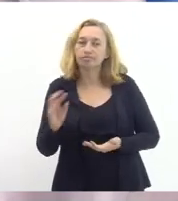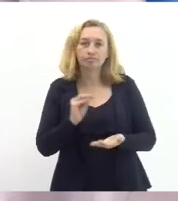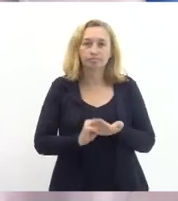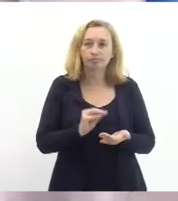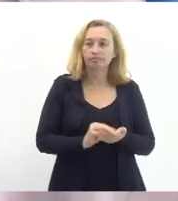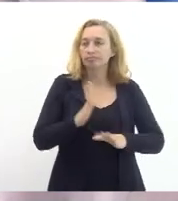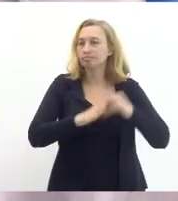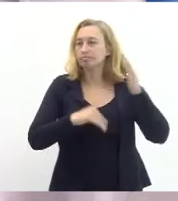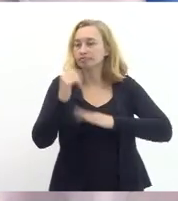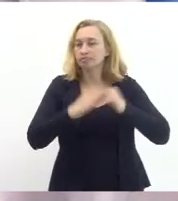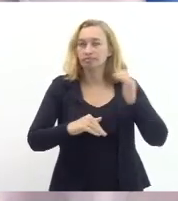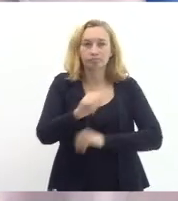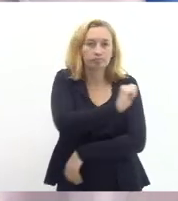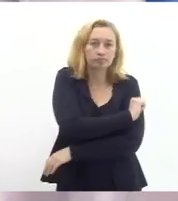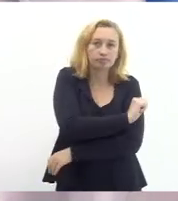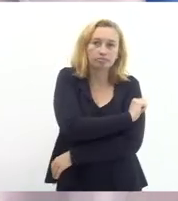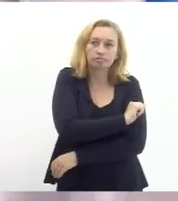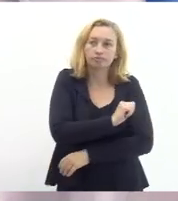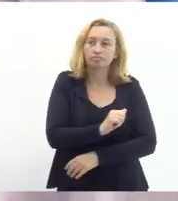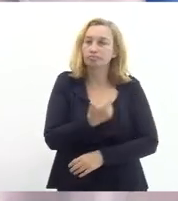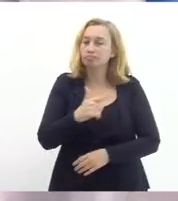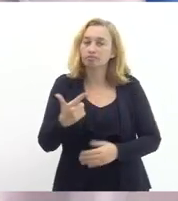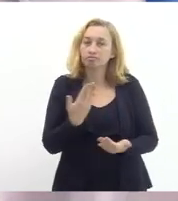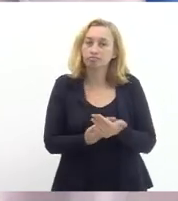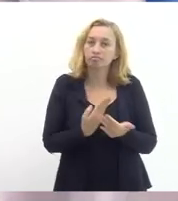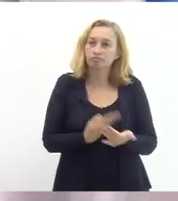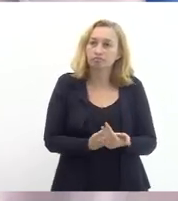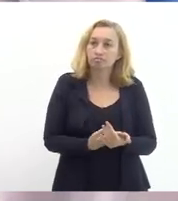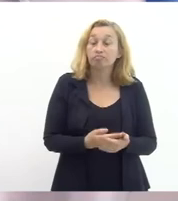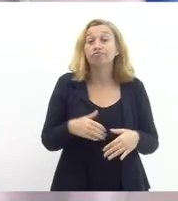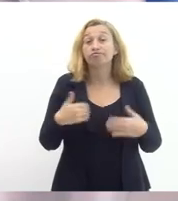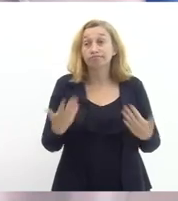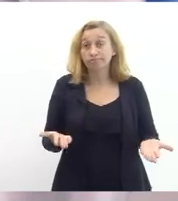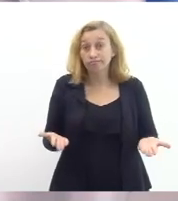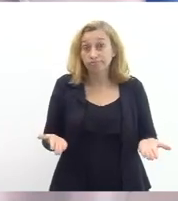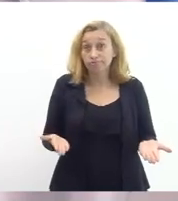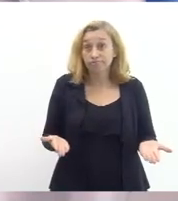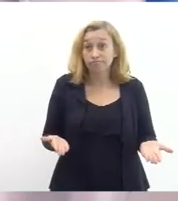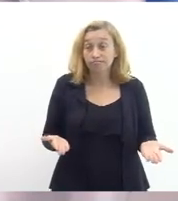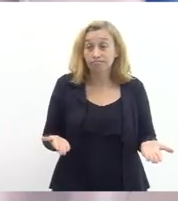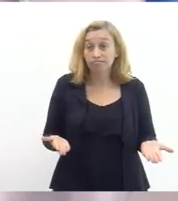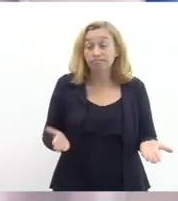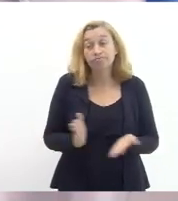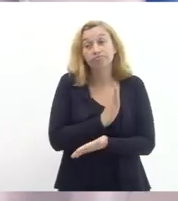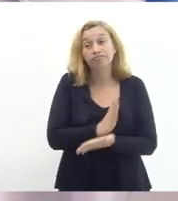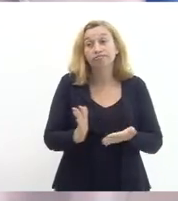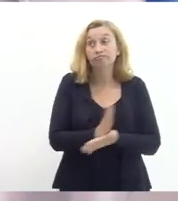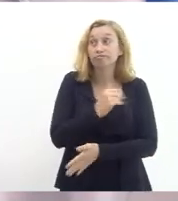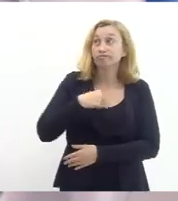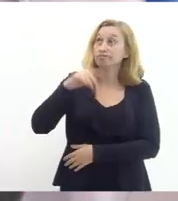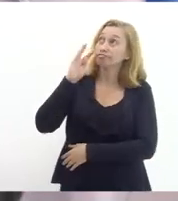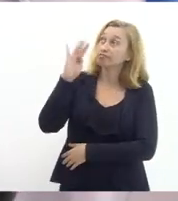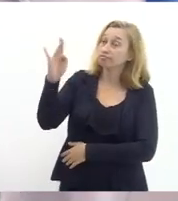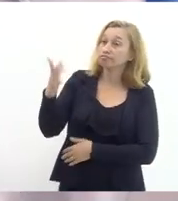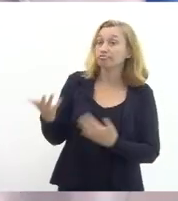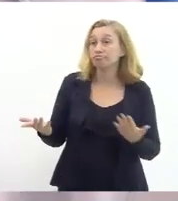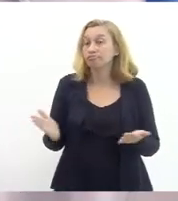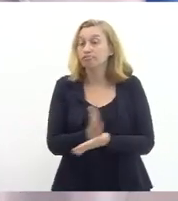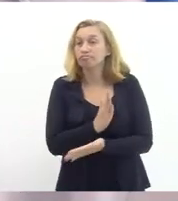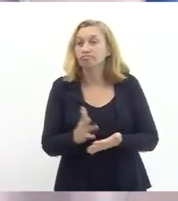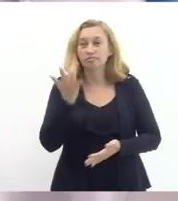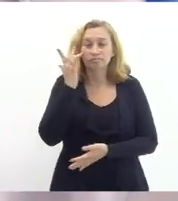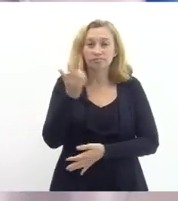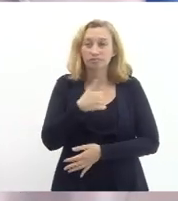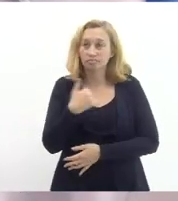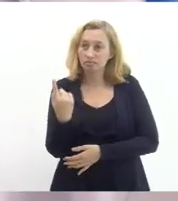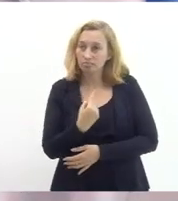onde alunos continuam sem sem ter aula e aí as vezes eu imagino que alguns gestores acham que a gente está sendo